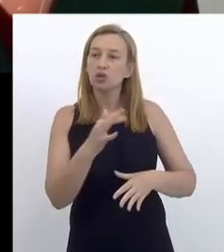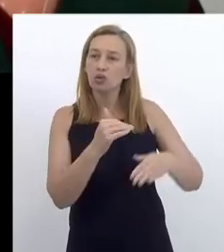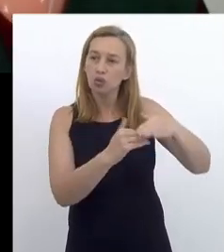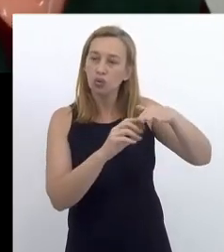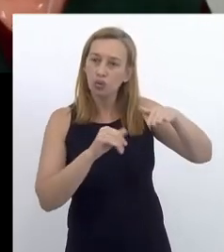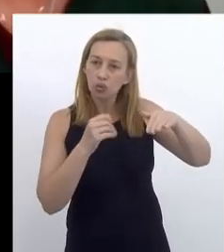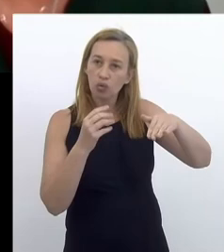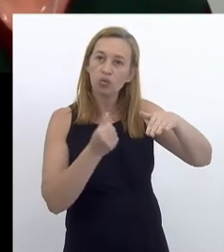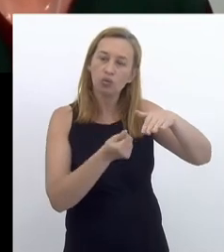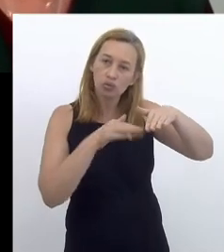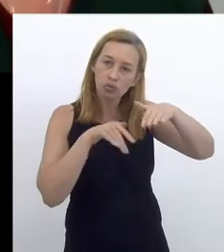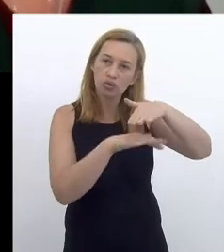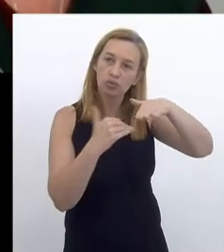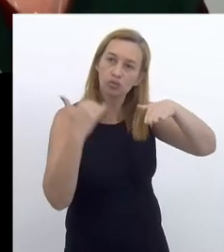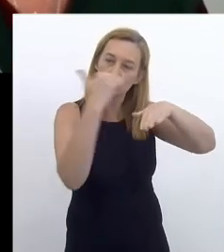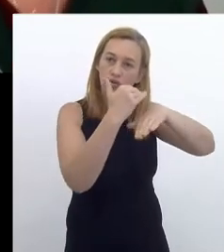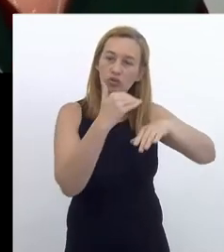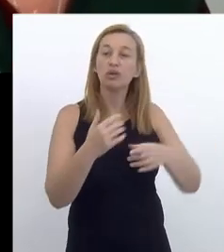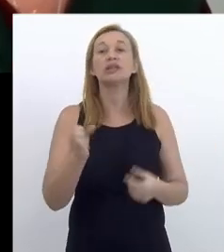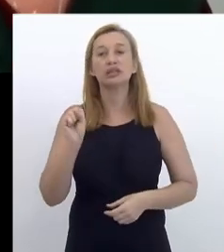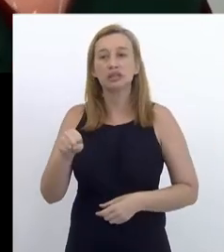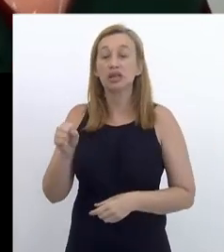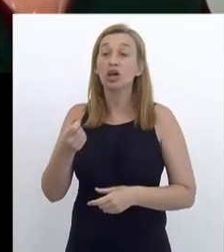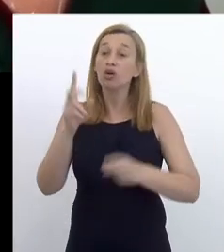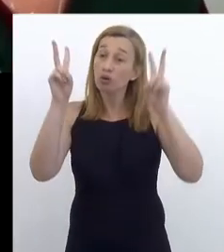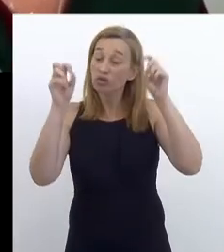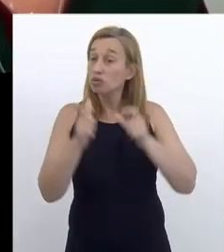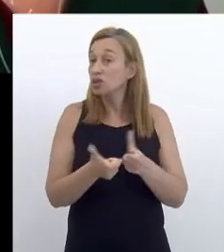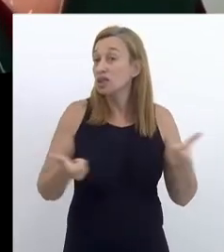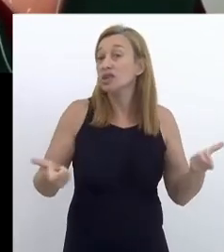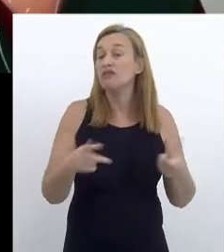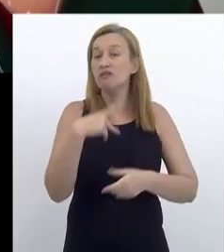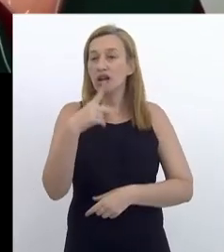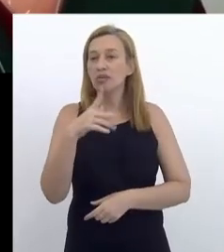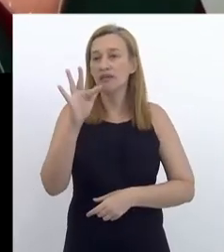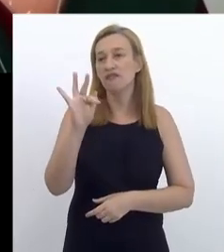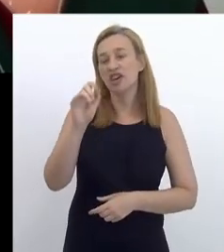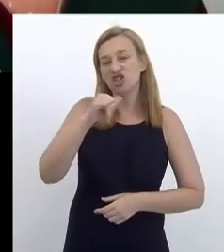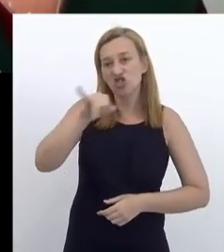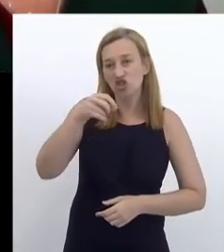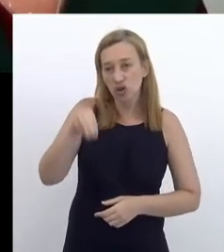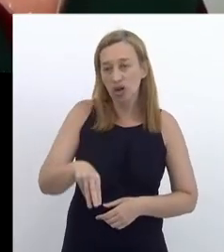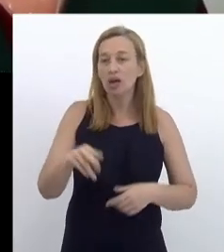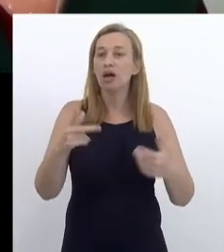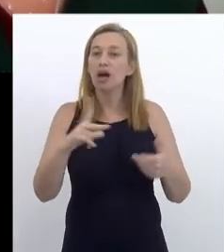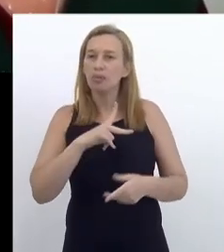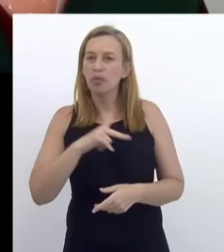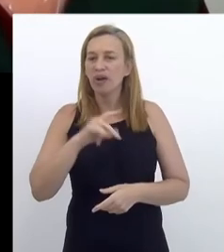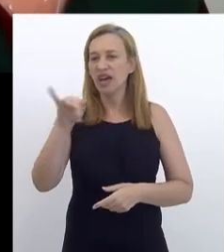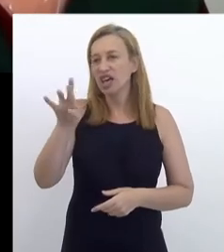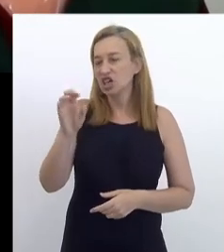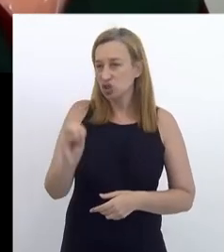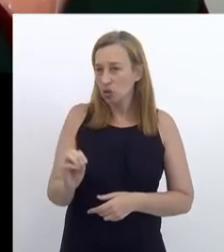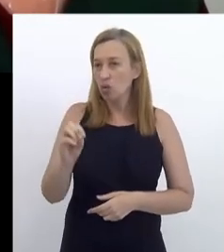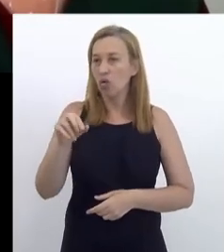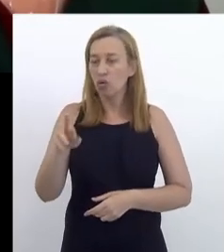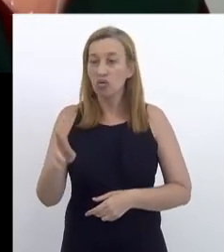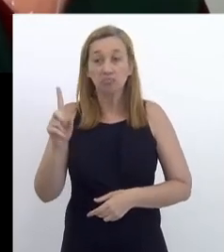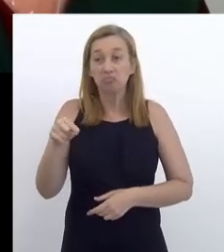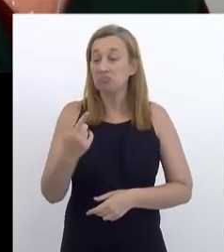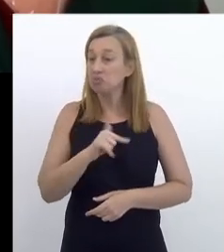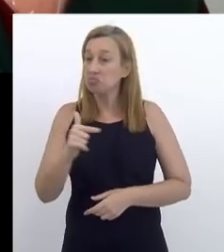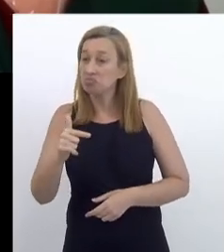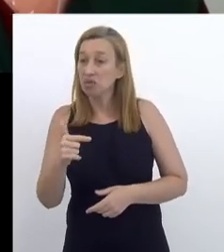Soberano, né? É, do Fundo Soberano, e o assunto cresceu, falamos na Feijã, e a própria Equinor, eu não tenho a mínima dúvida,